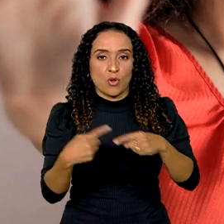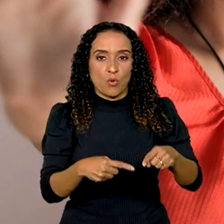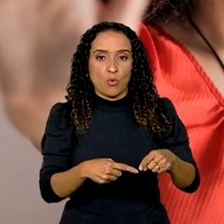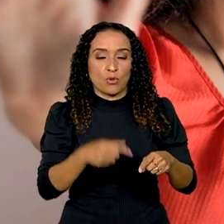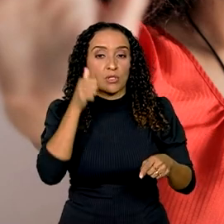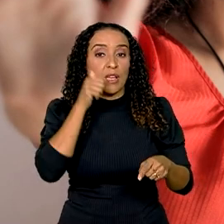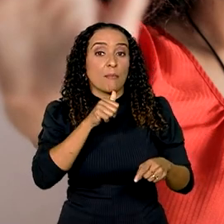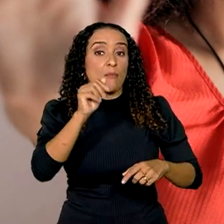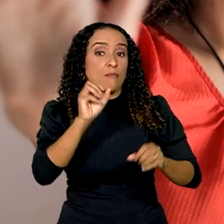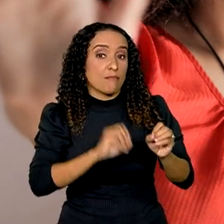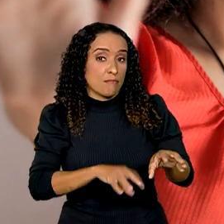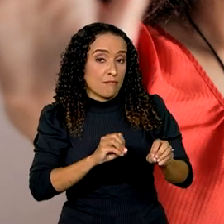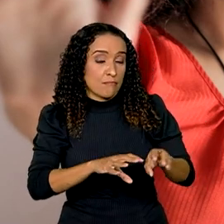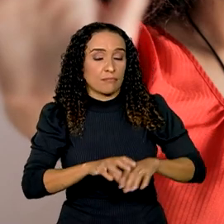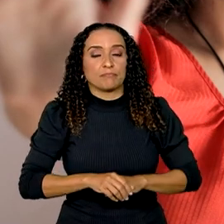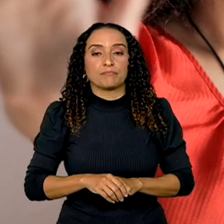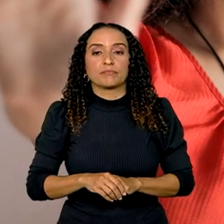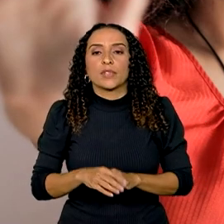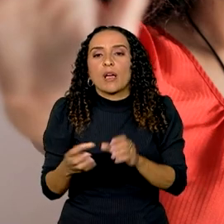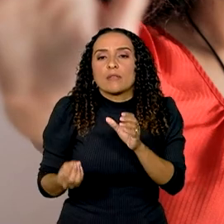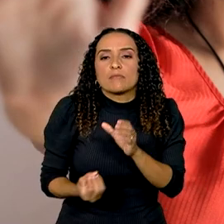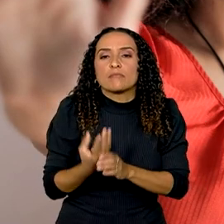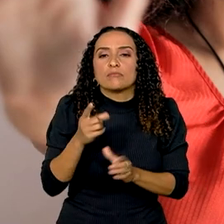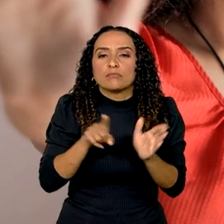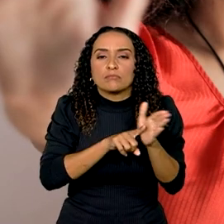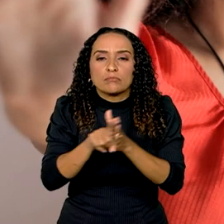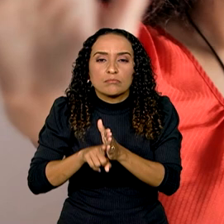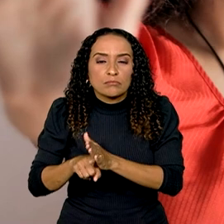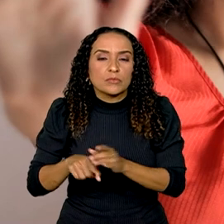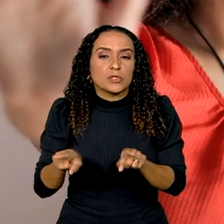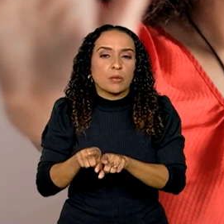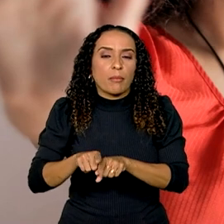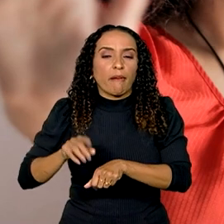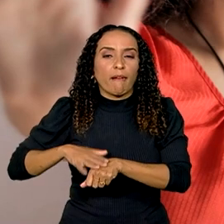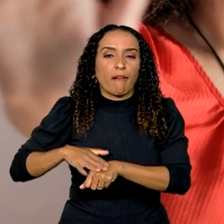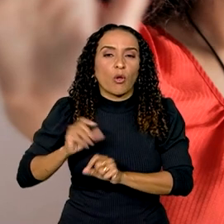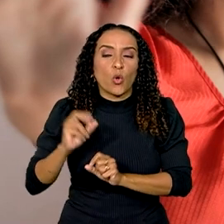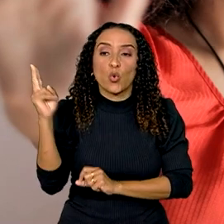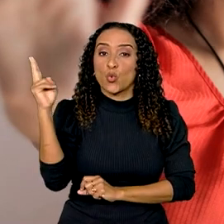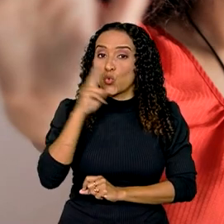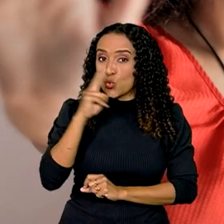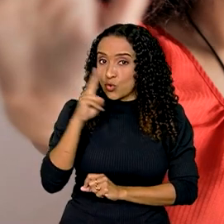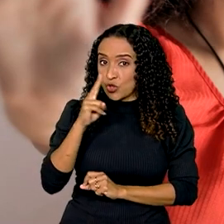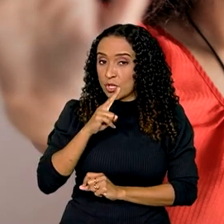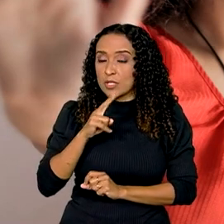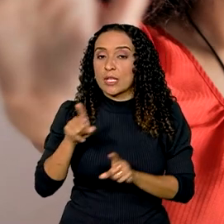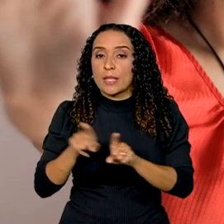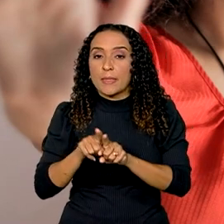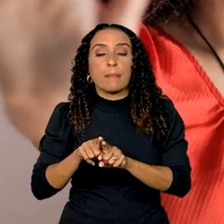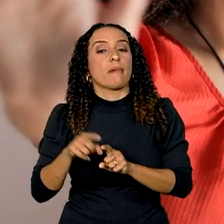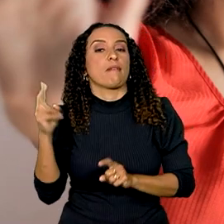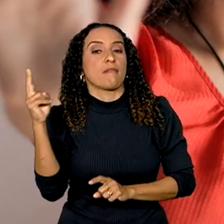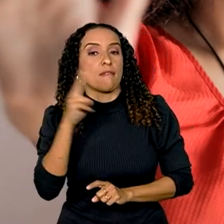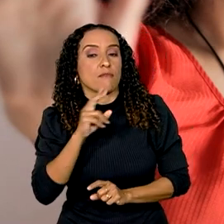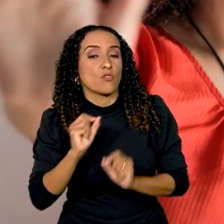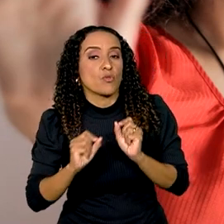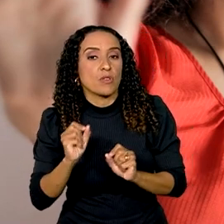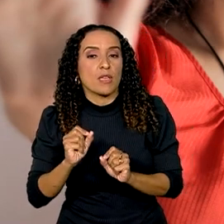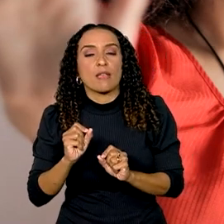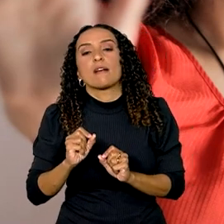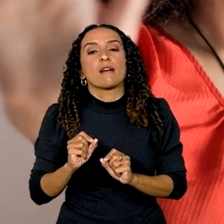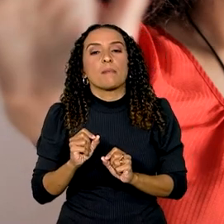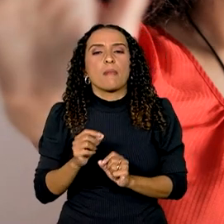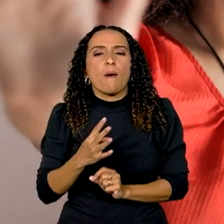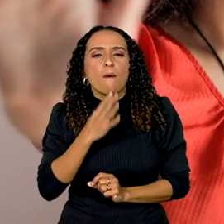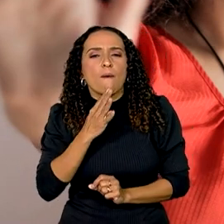Educadoras, a realização de uma pesquisa de serviços de urgências e emergências para conhecer